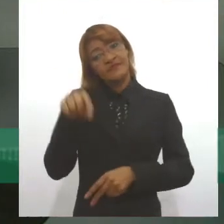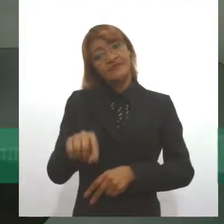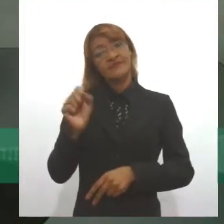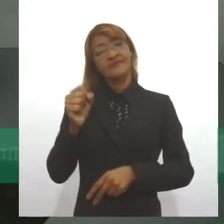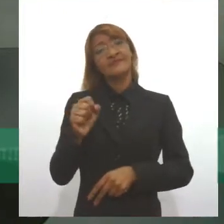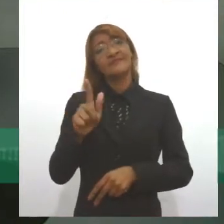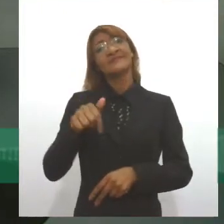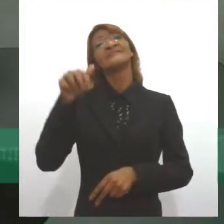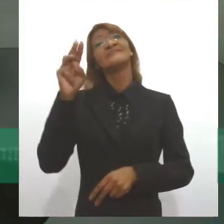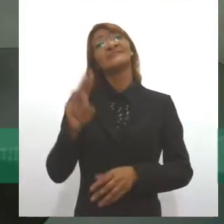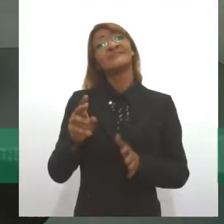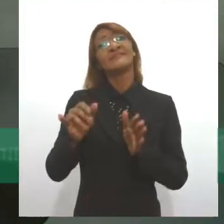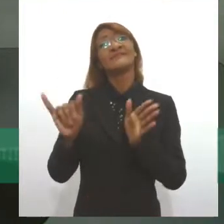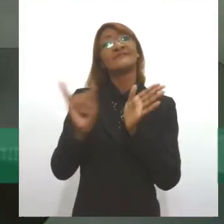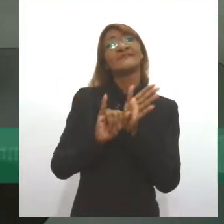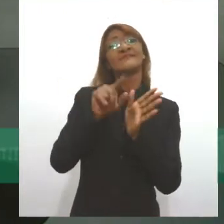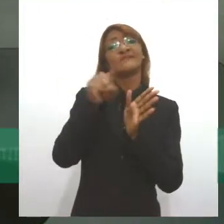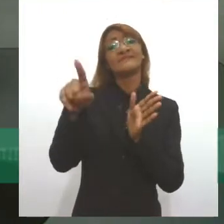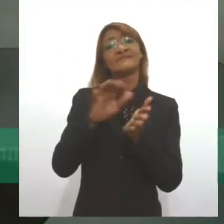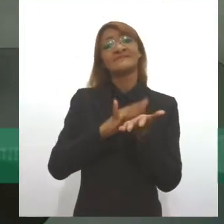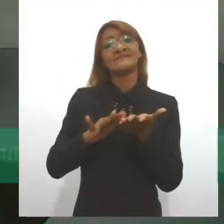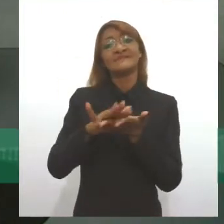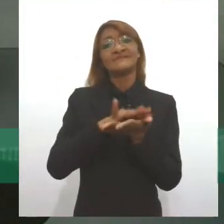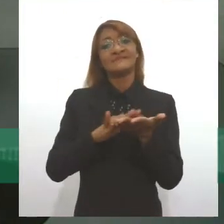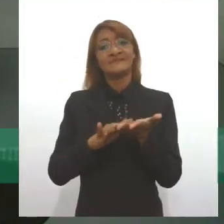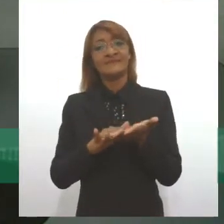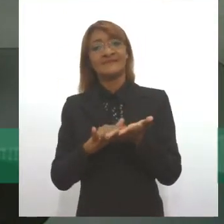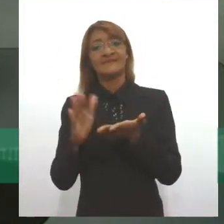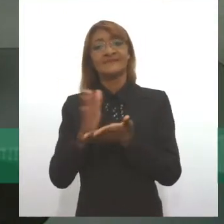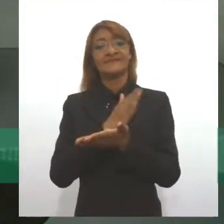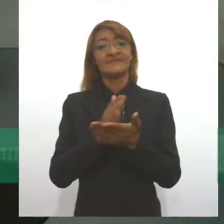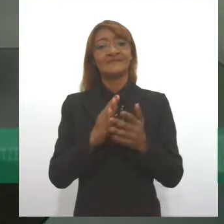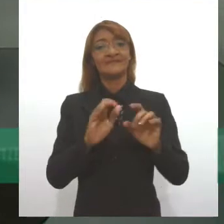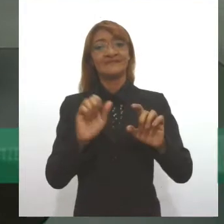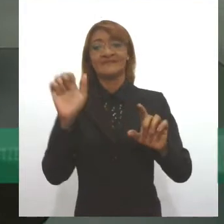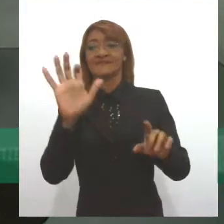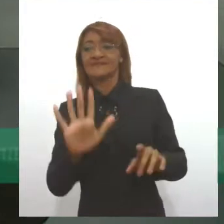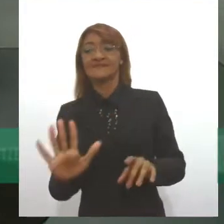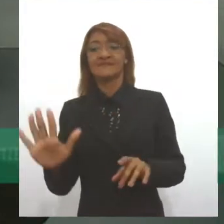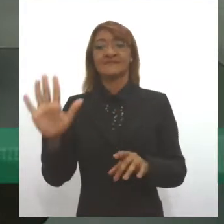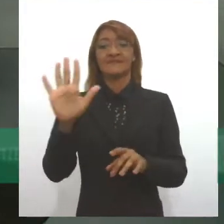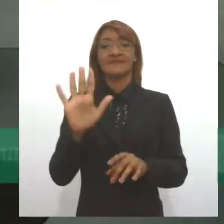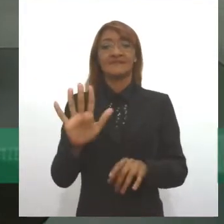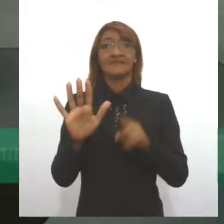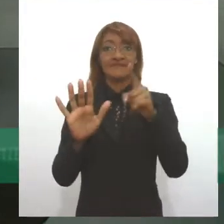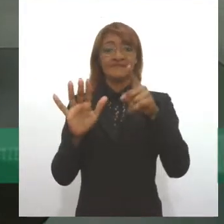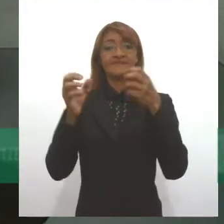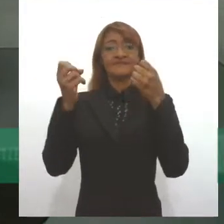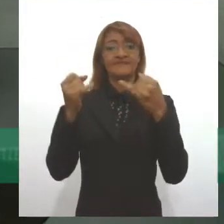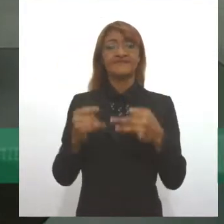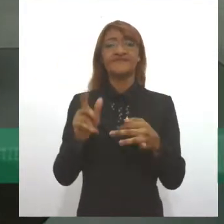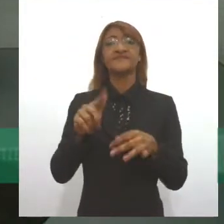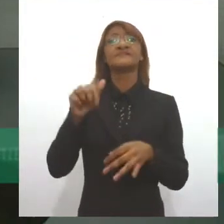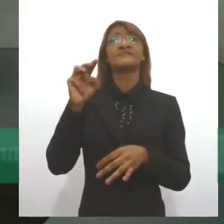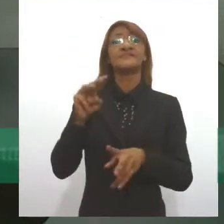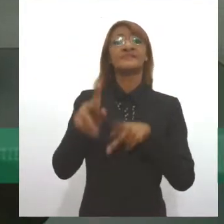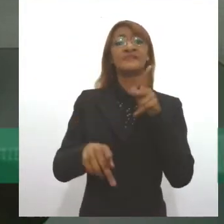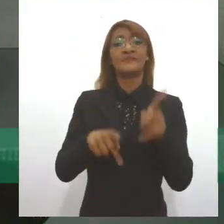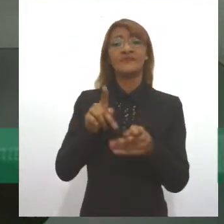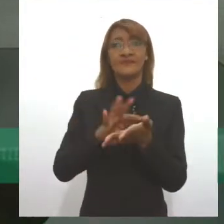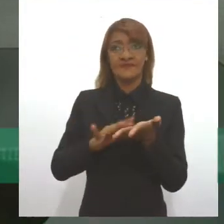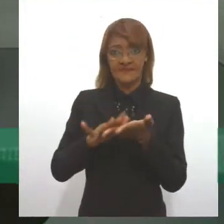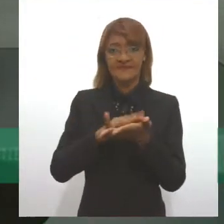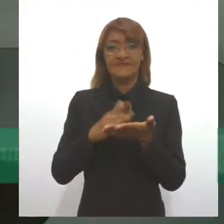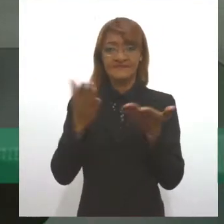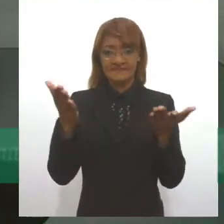povo cigano, enquanto a gente vai colocando aí algumas imagens, enquanto você vai explicando quem é o povo cigano, que a